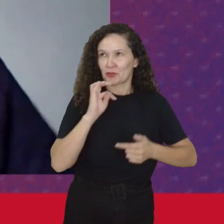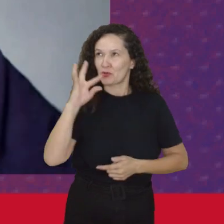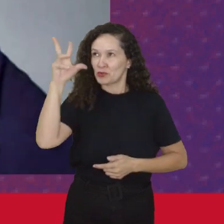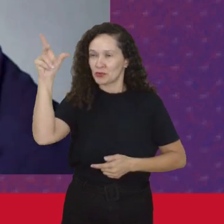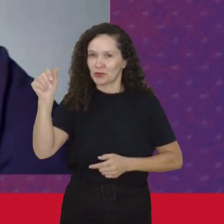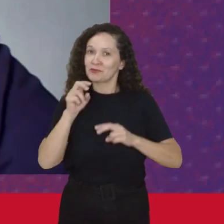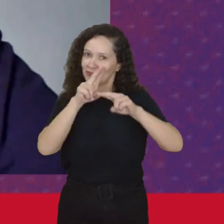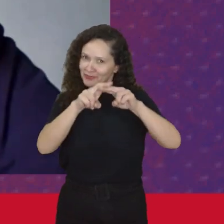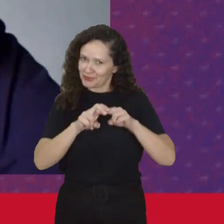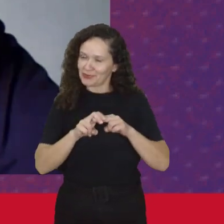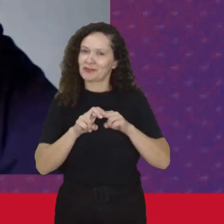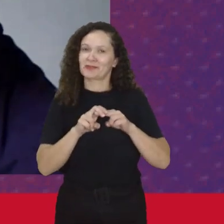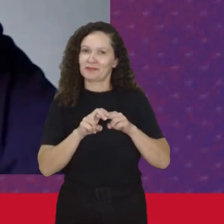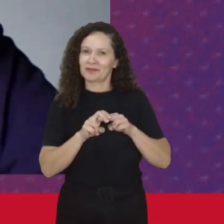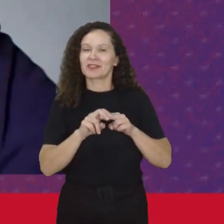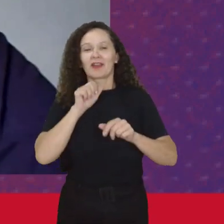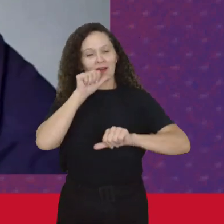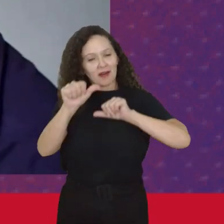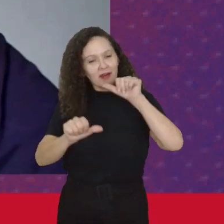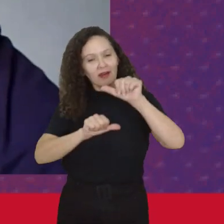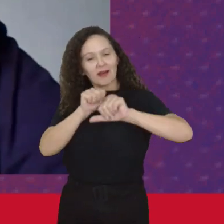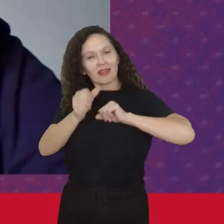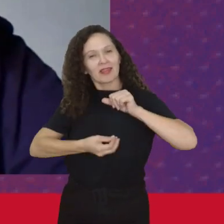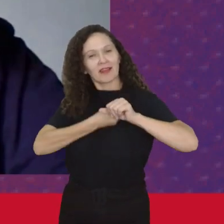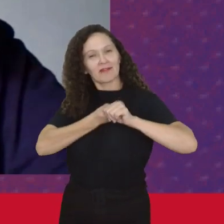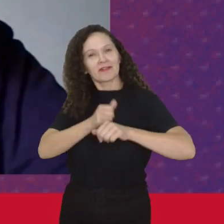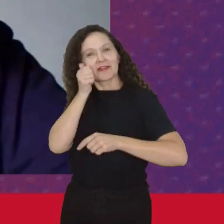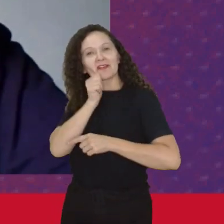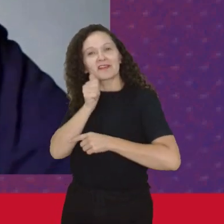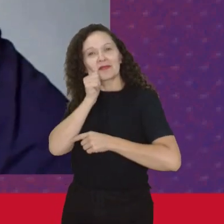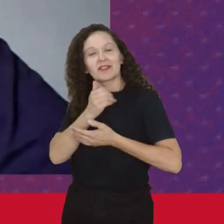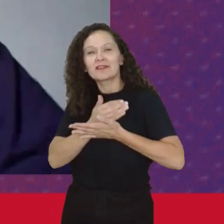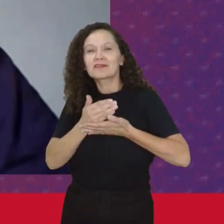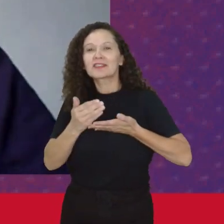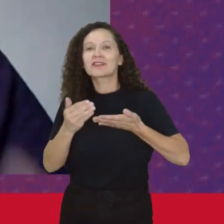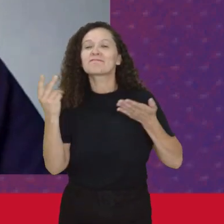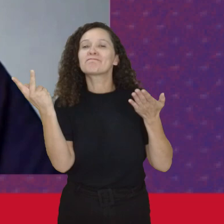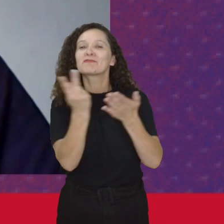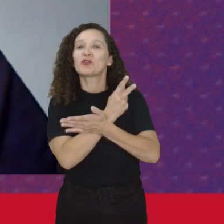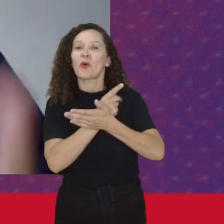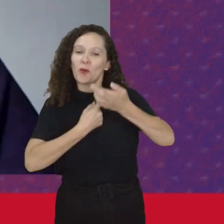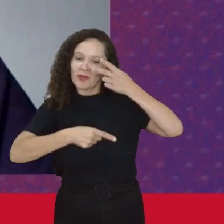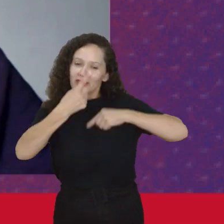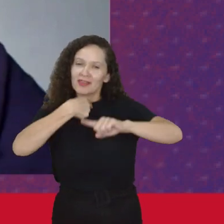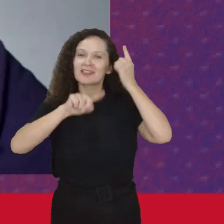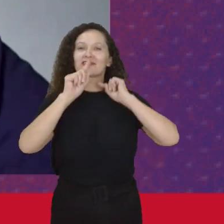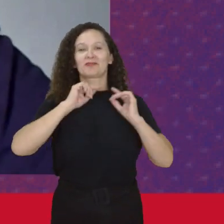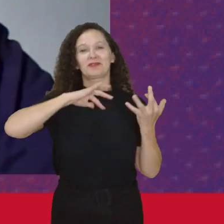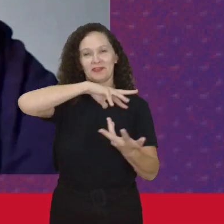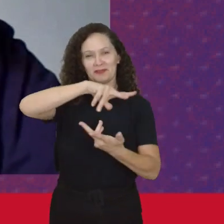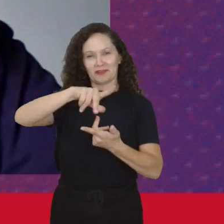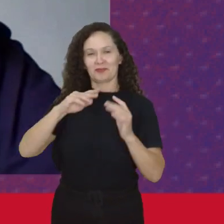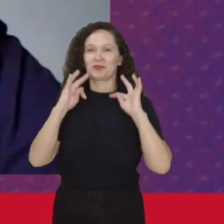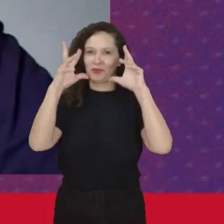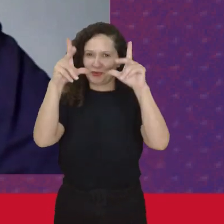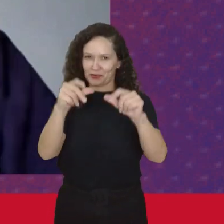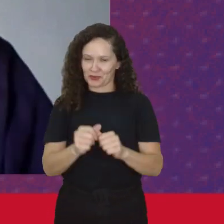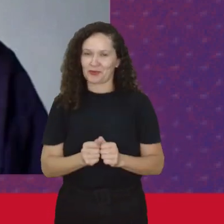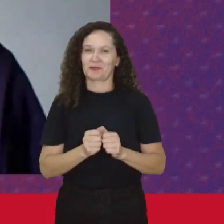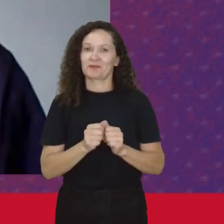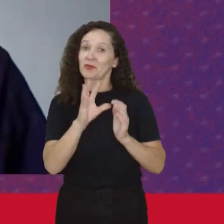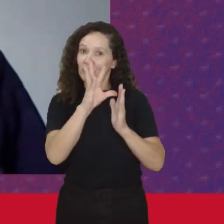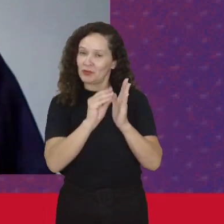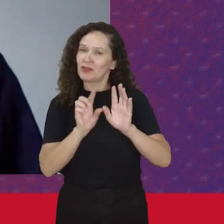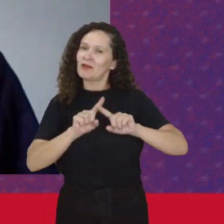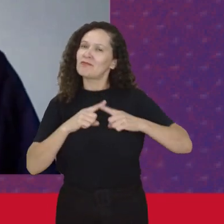portanto As mudanças Na vida das mulheres Passavam Por uma transformação Global Do modelo